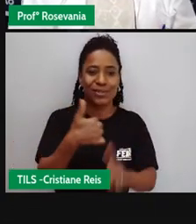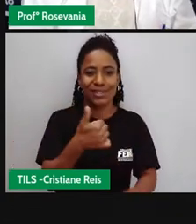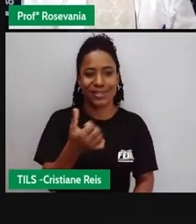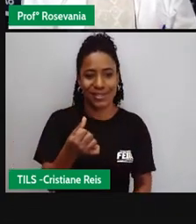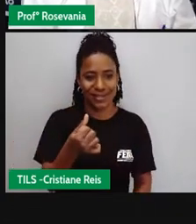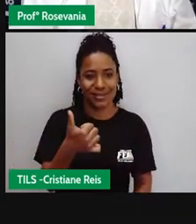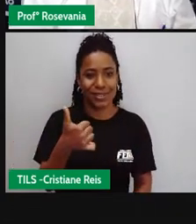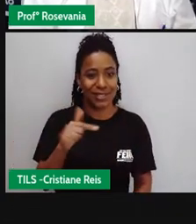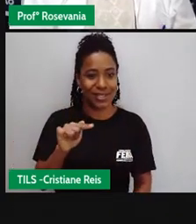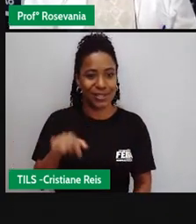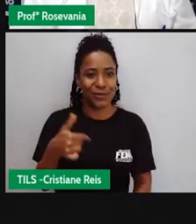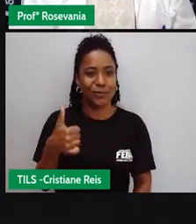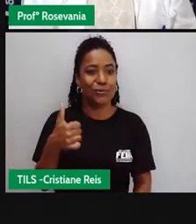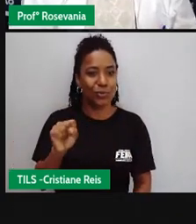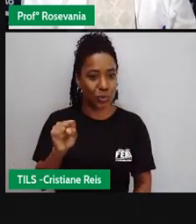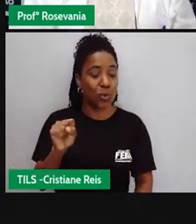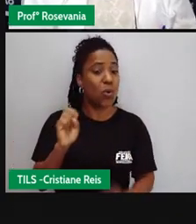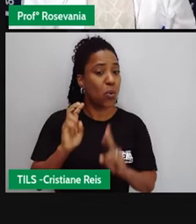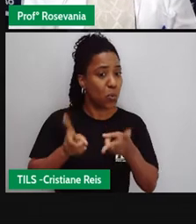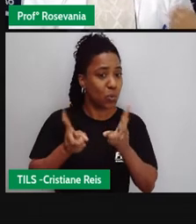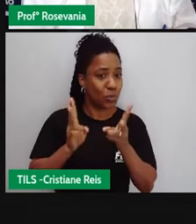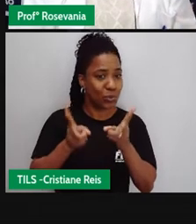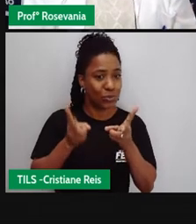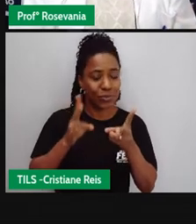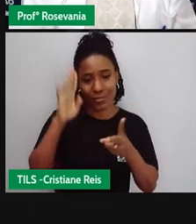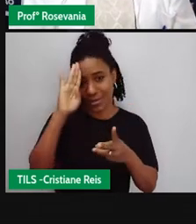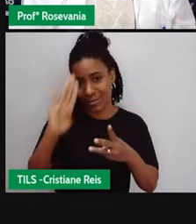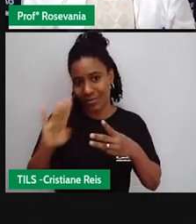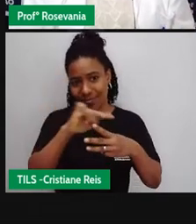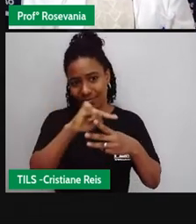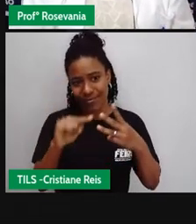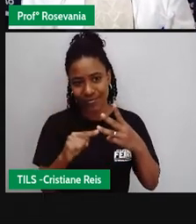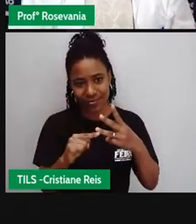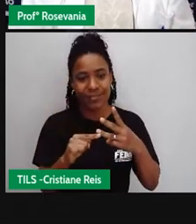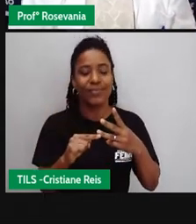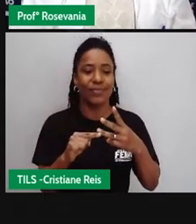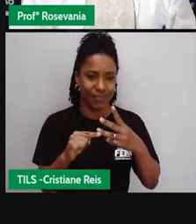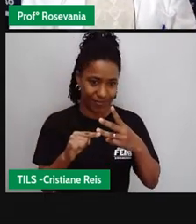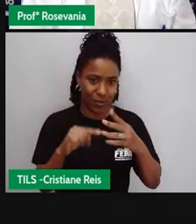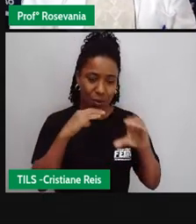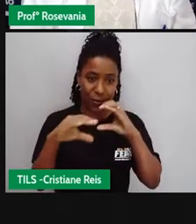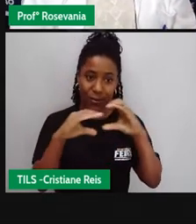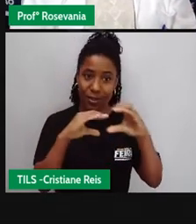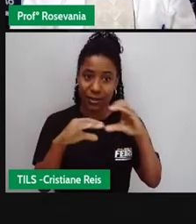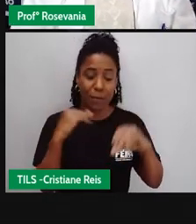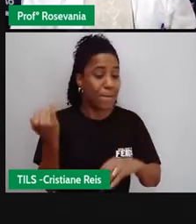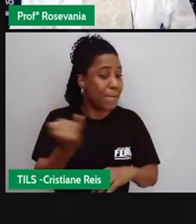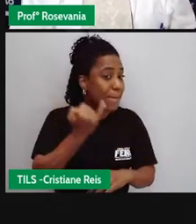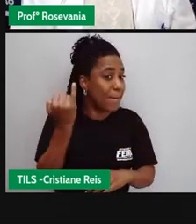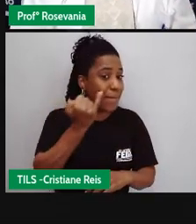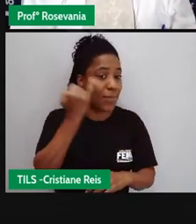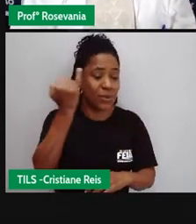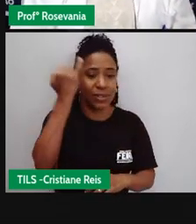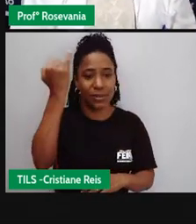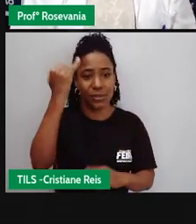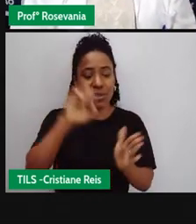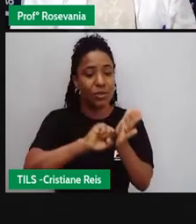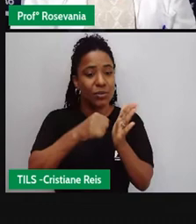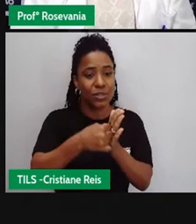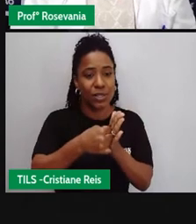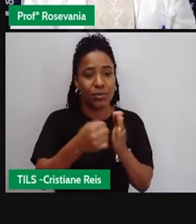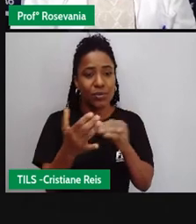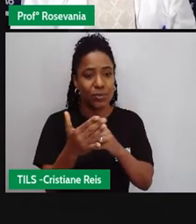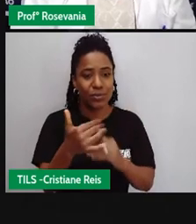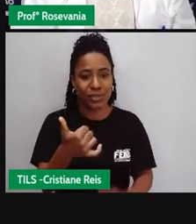coração econômico do nosso país continuar sendo também o principal centro para tudo então o século 19 a século 20 o